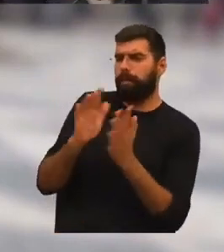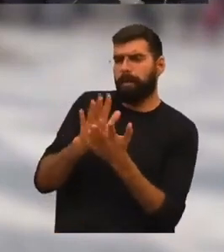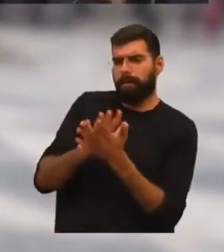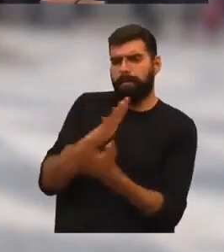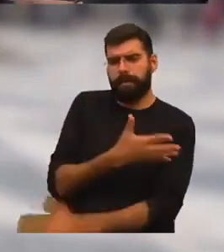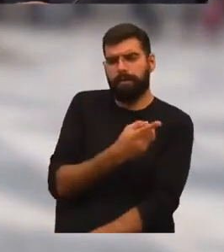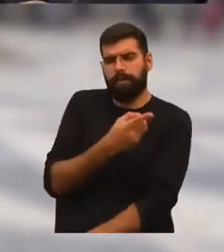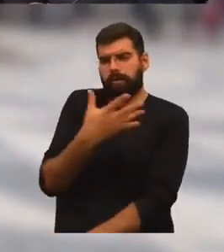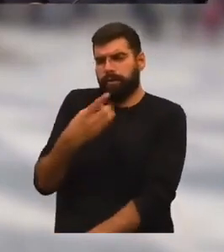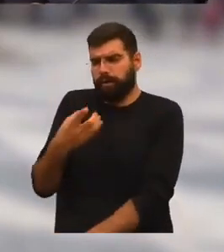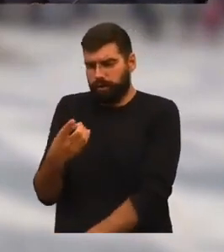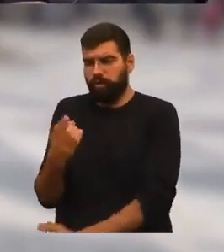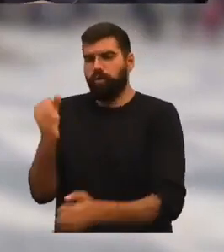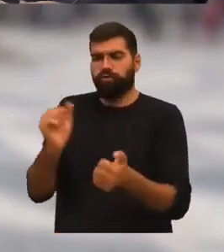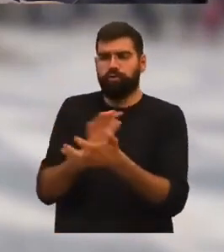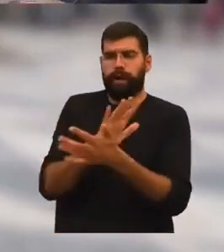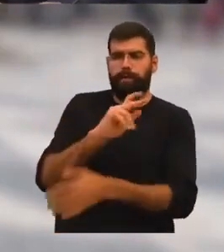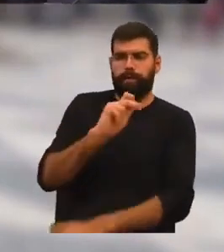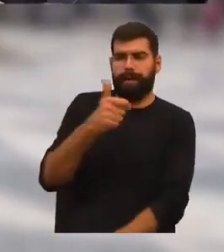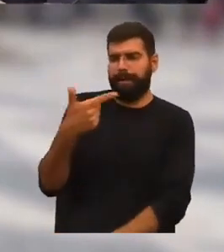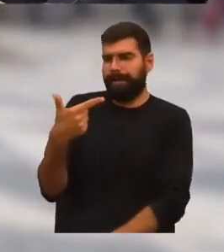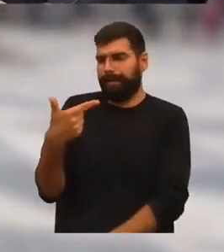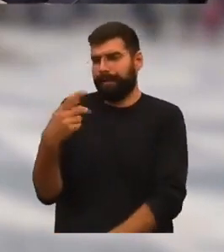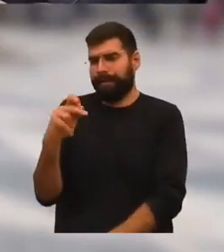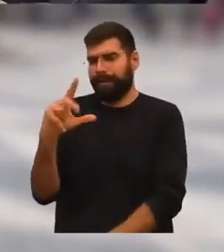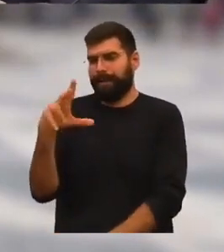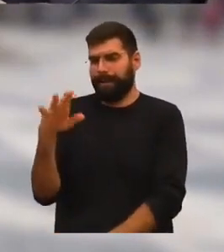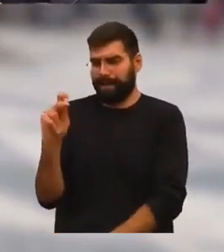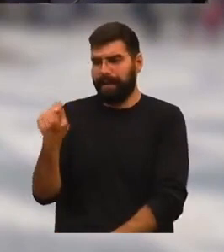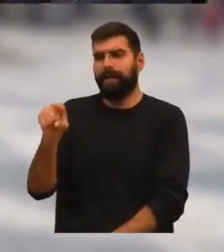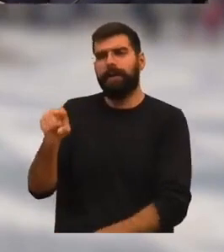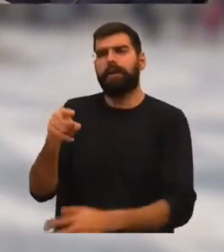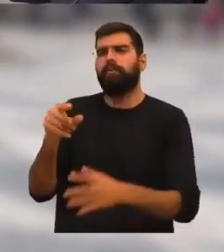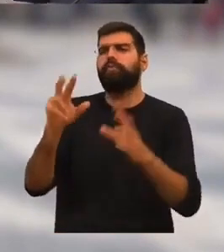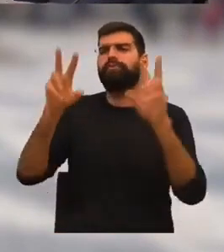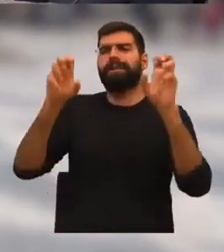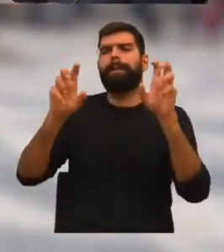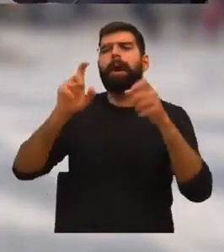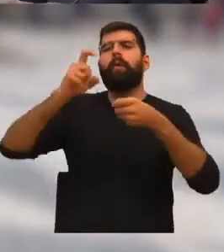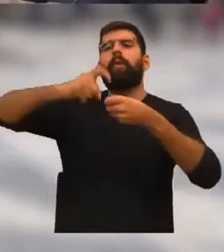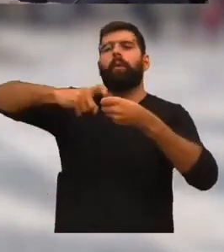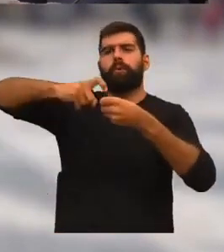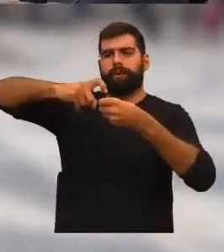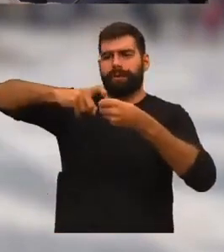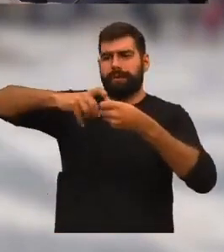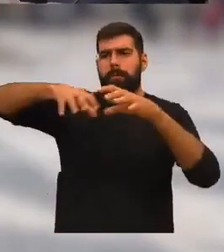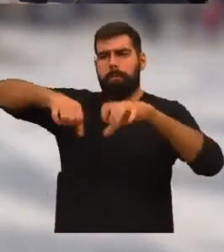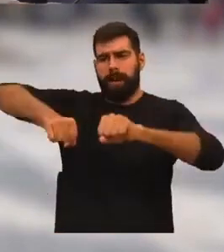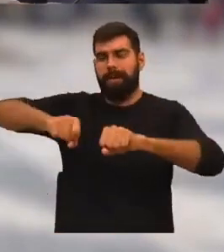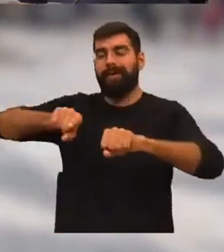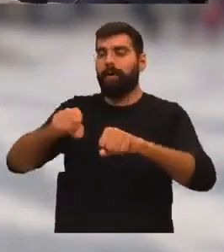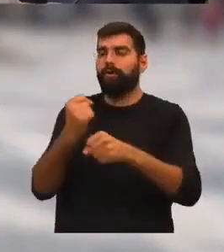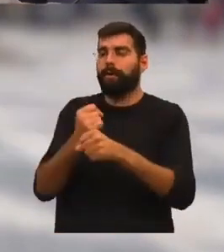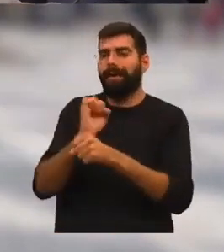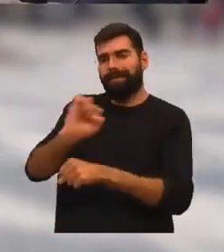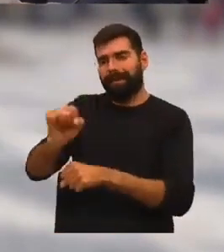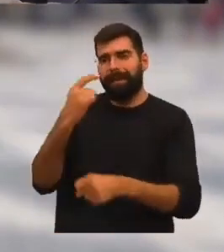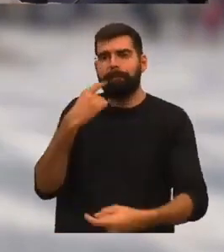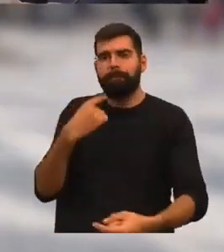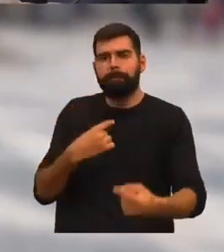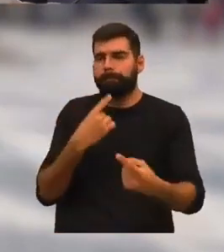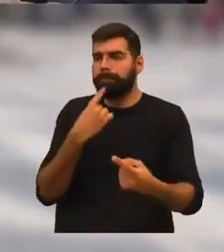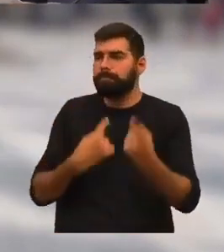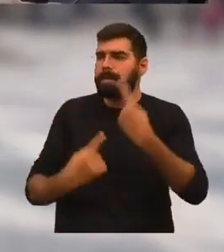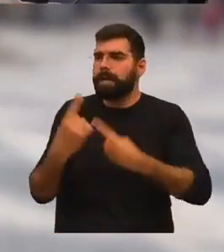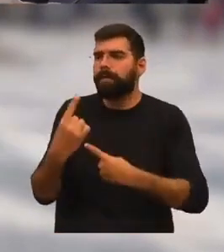1919 do jornal A Batalha, sob o título Colonização. A sua obra, uma denúncia sobre a condição